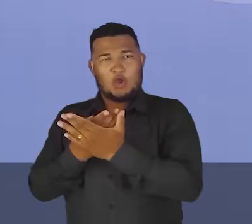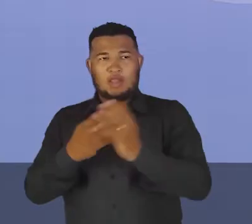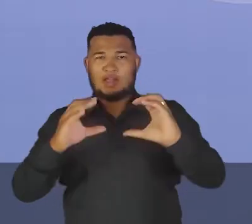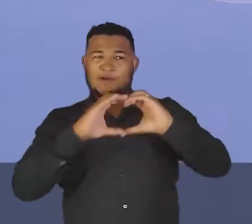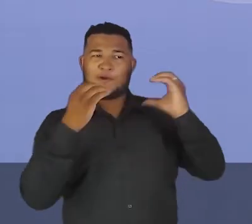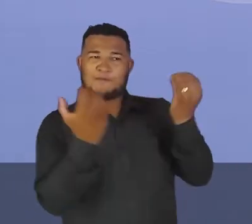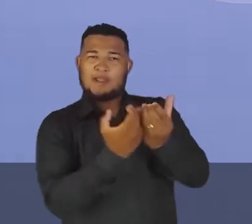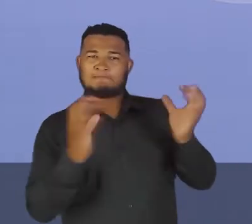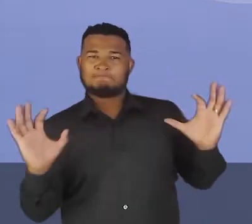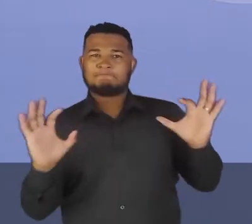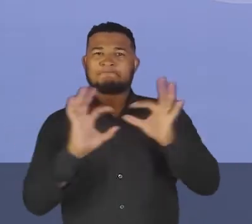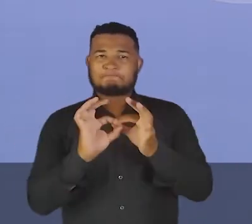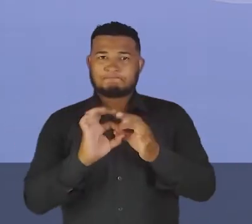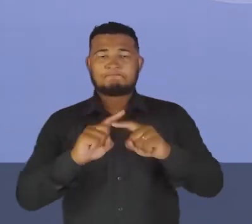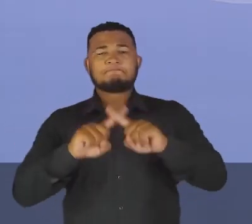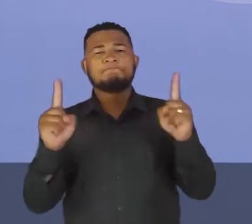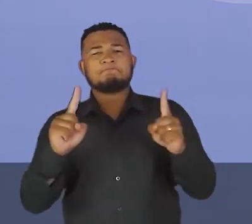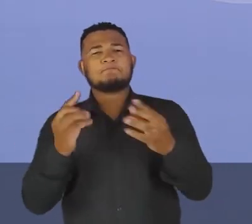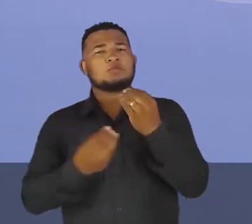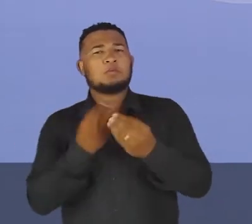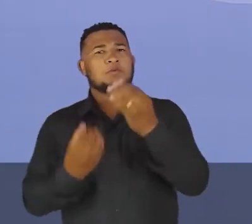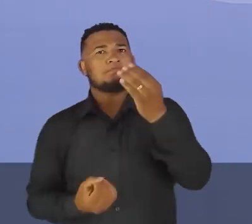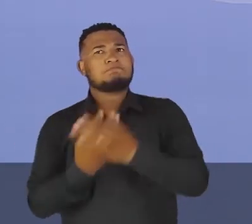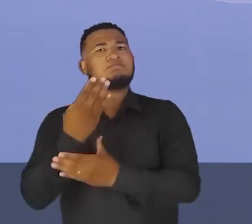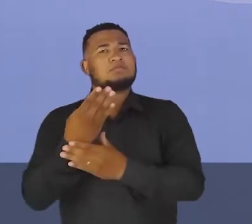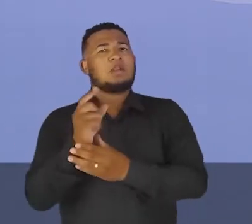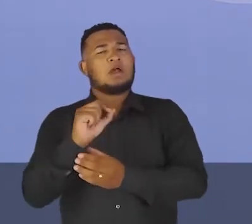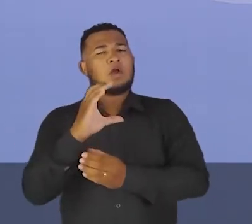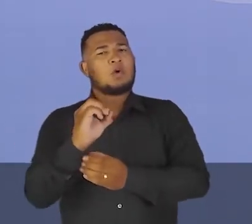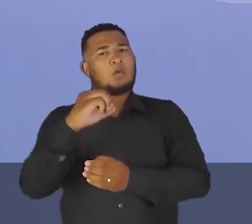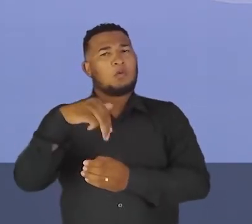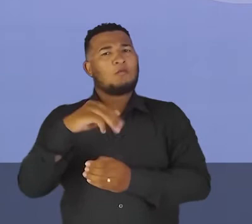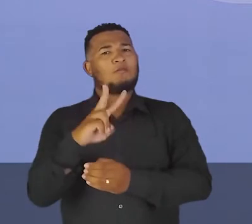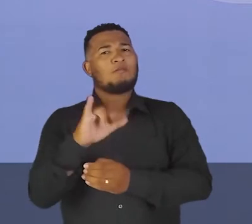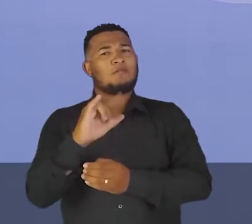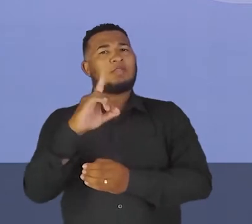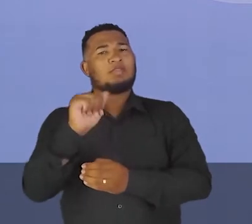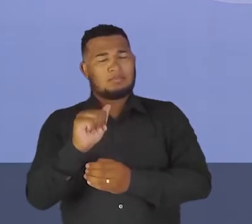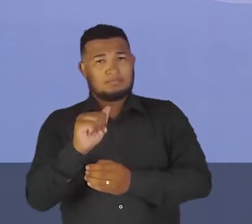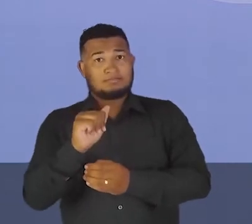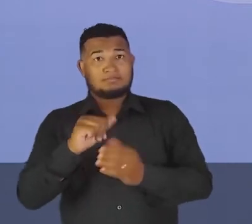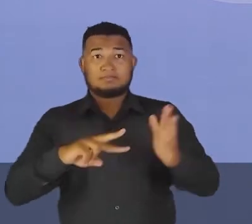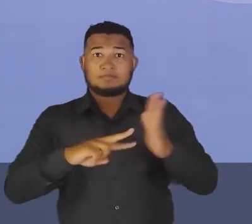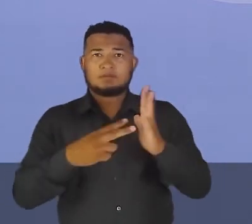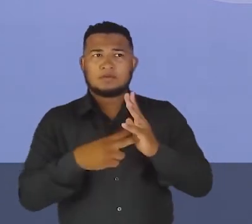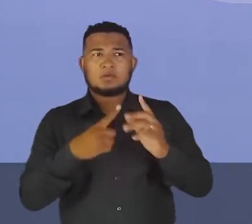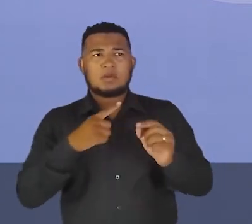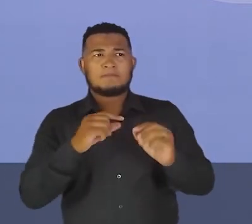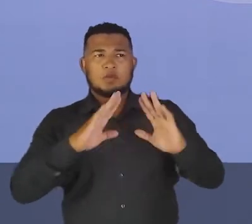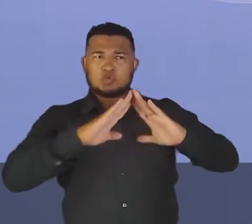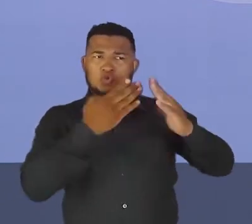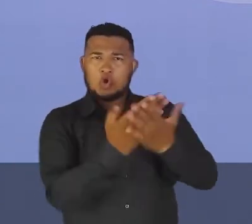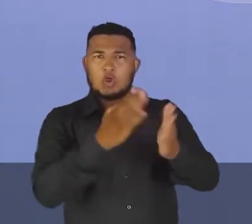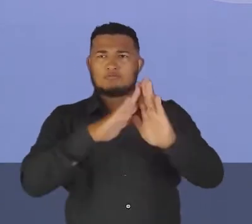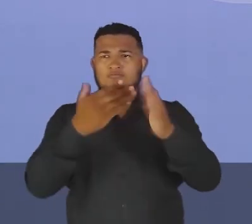aqui para mim. Como é que surgiu, então, a ideia da convida? Lá em 2003, né? 15 mil escolas se organizaram para